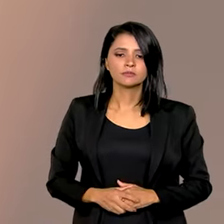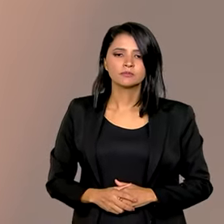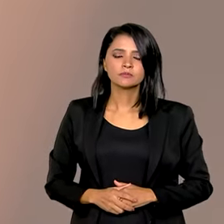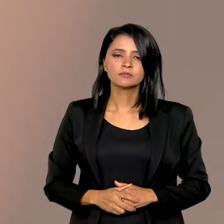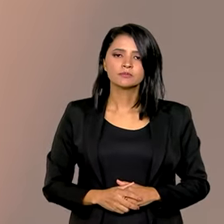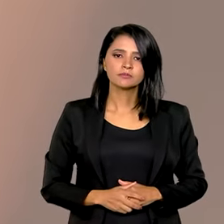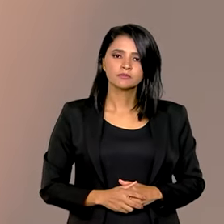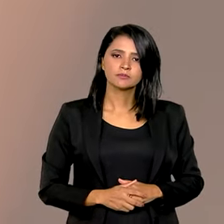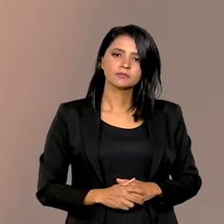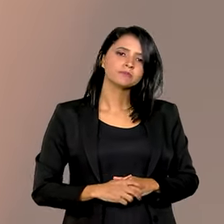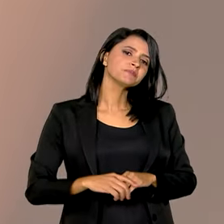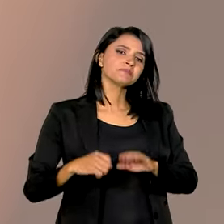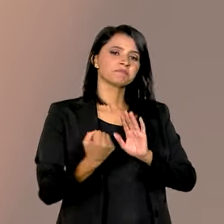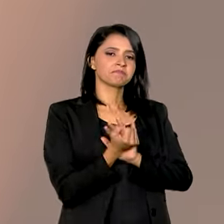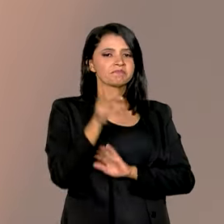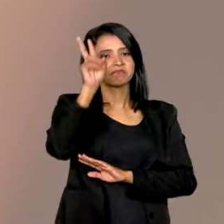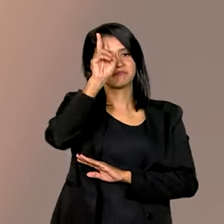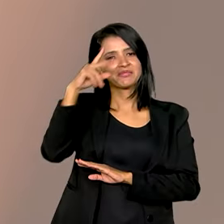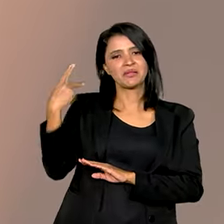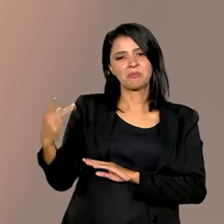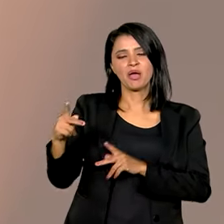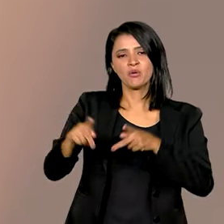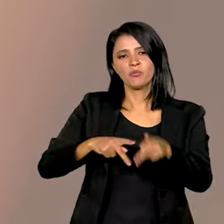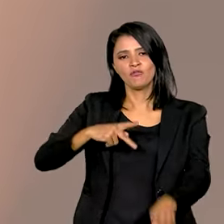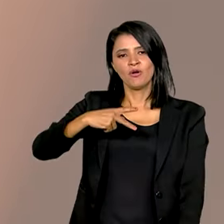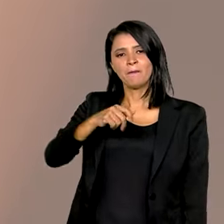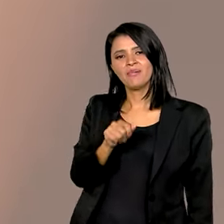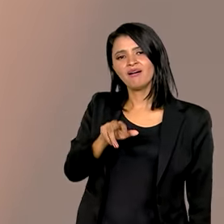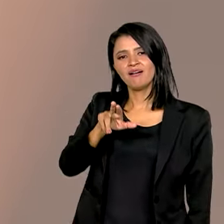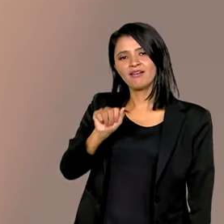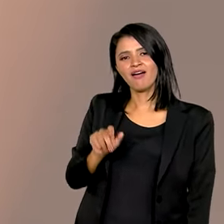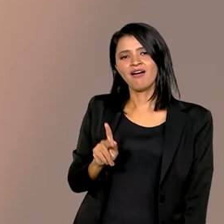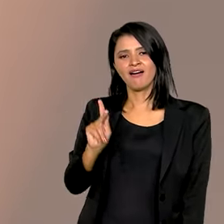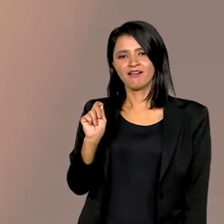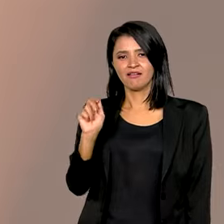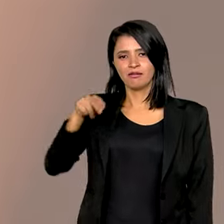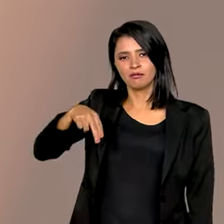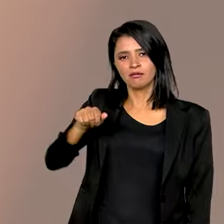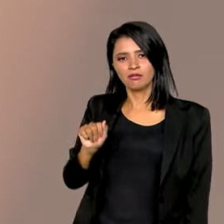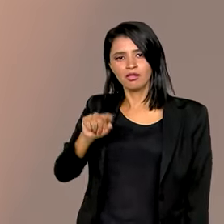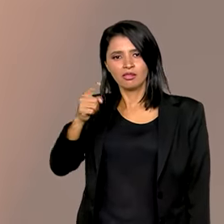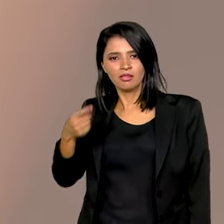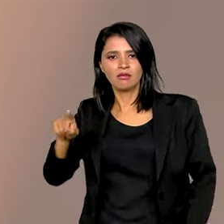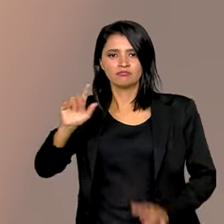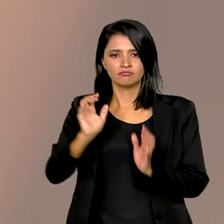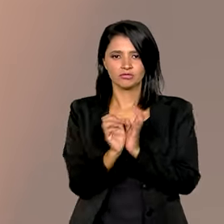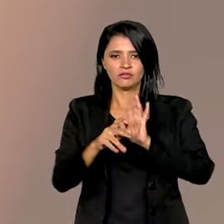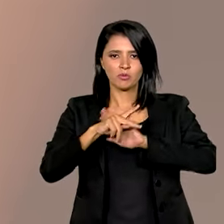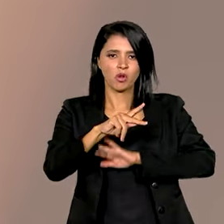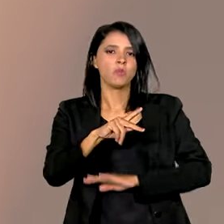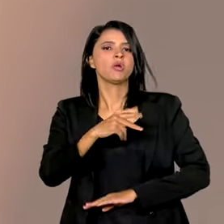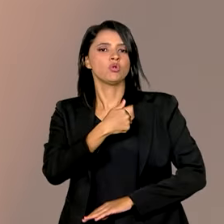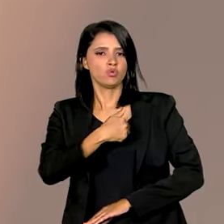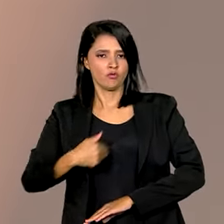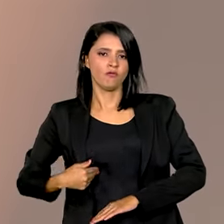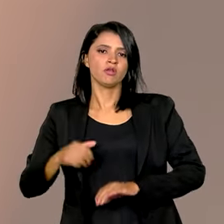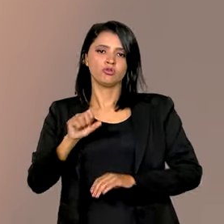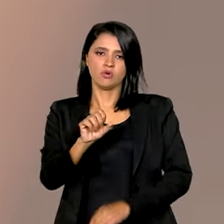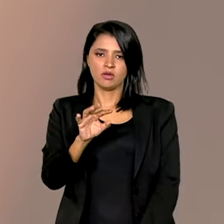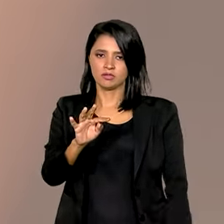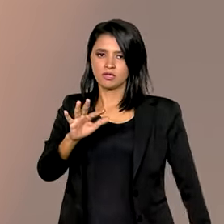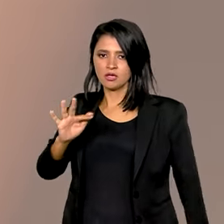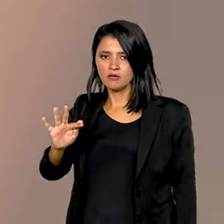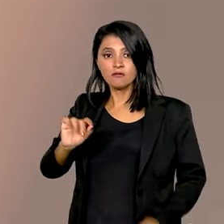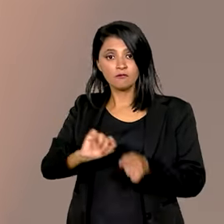Um marco histórico para o povo Paracanã. Uma comitiva formada por membros do governo e do Supremo Tribunal Federal